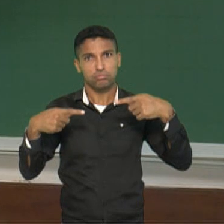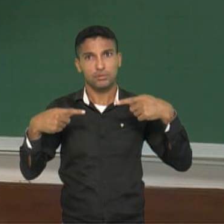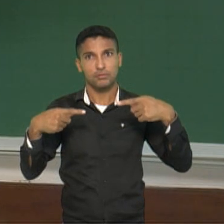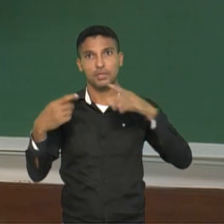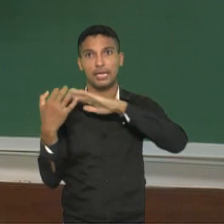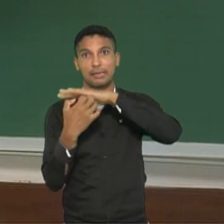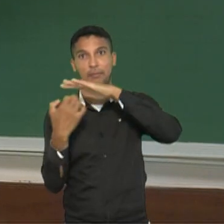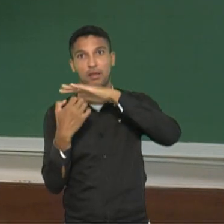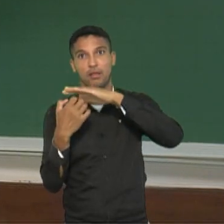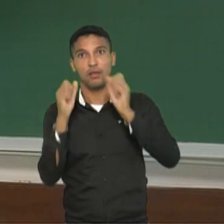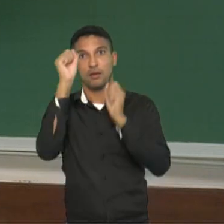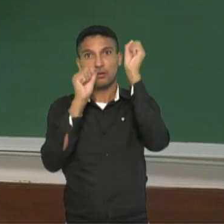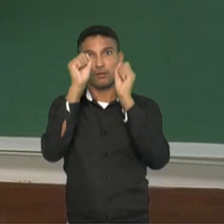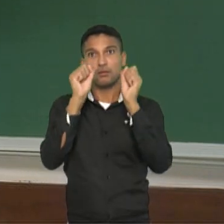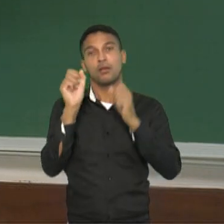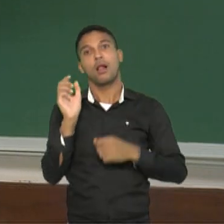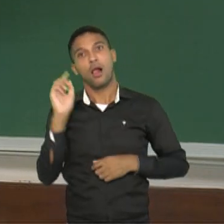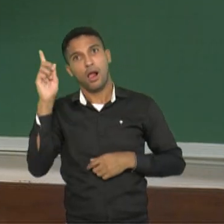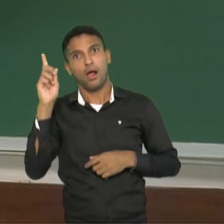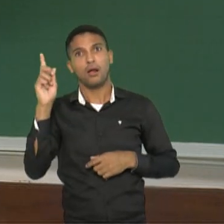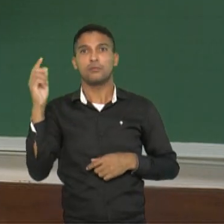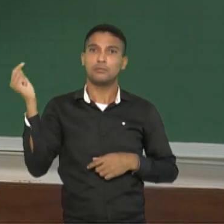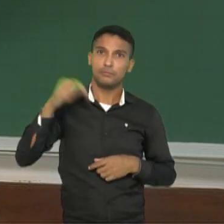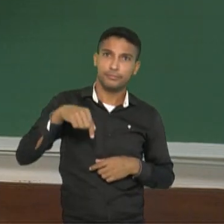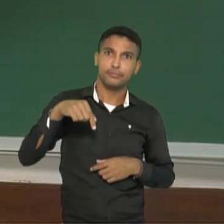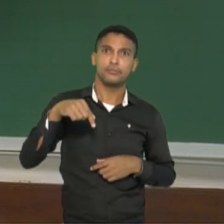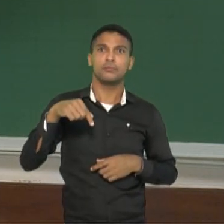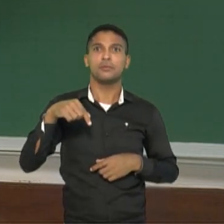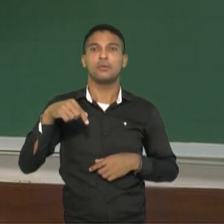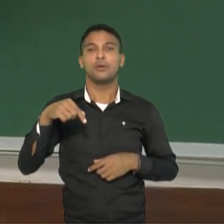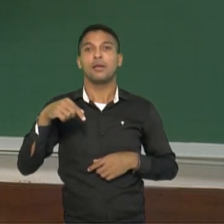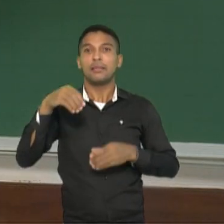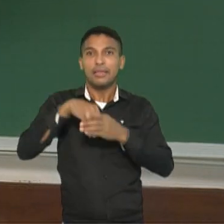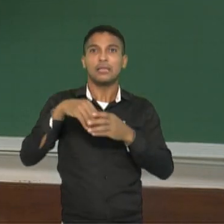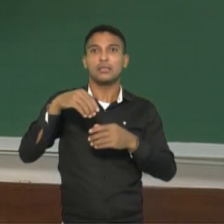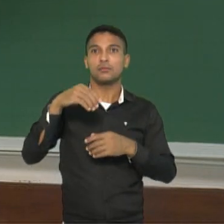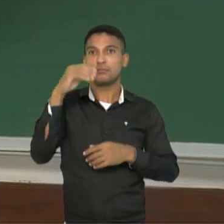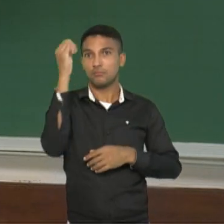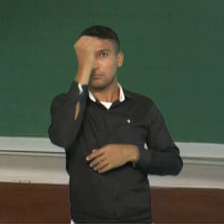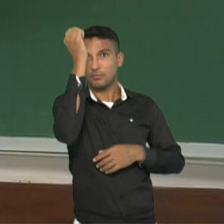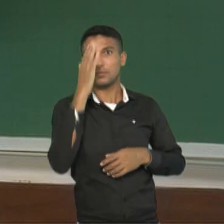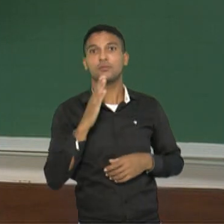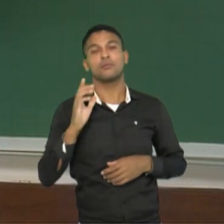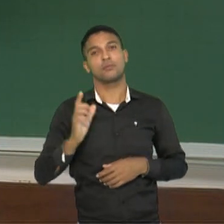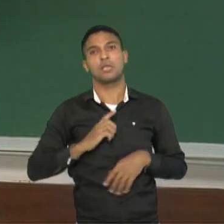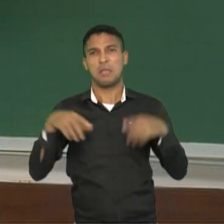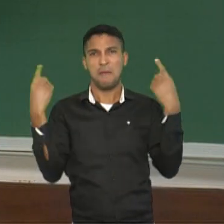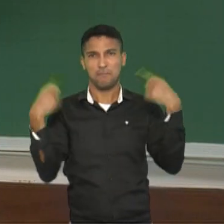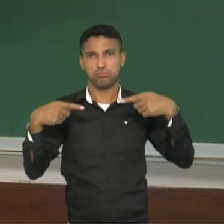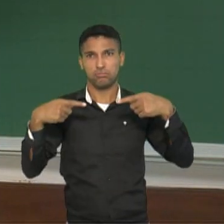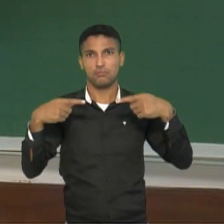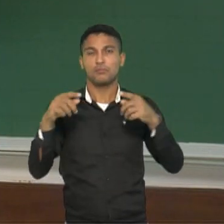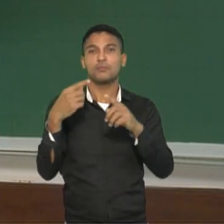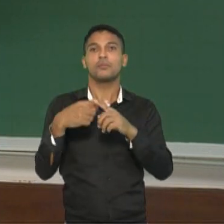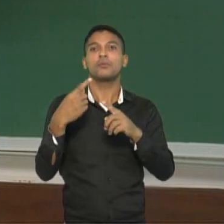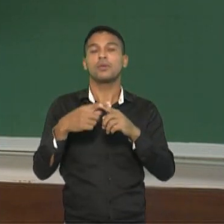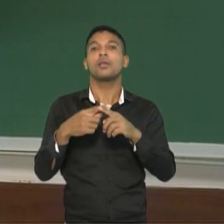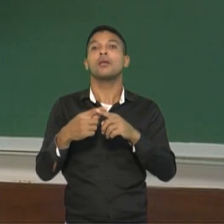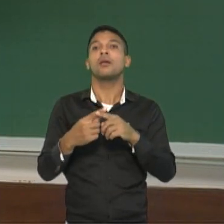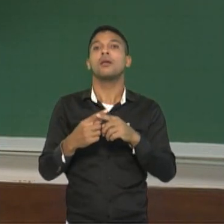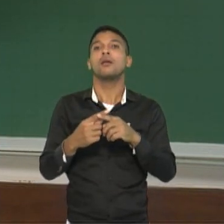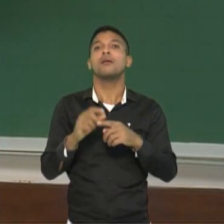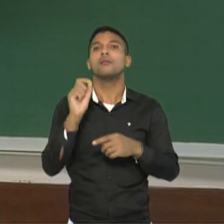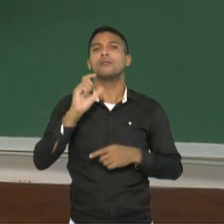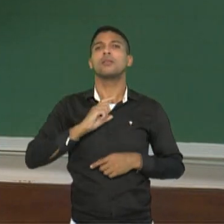também ser um conflito entre países. Porque eles vão, de alguma forma, oferecer esses incentivos